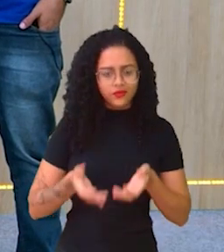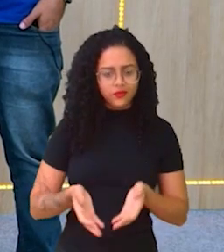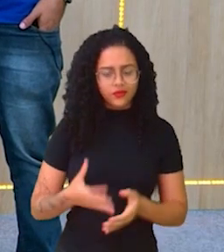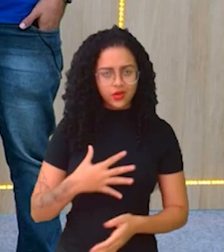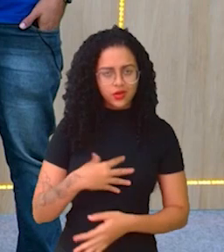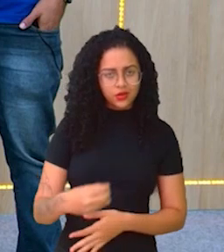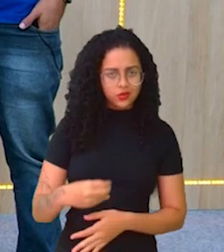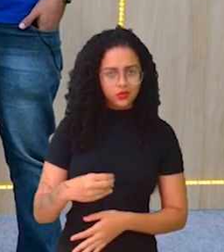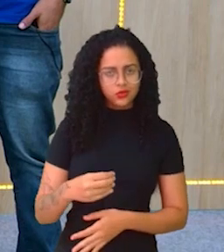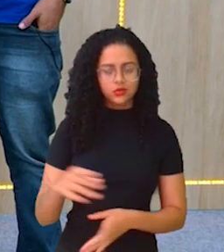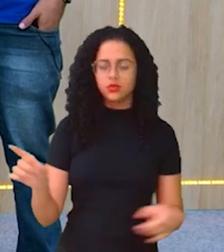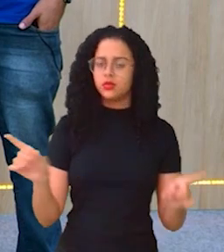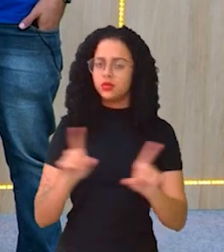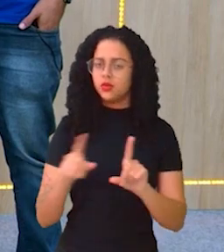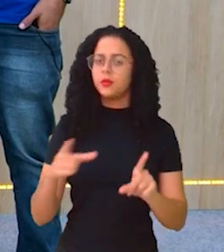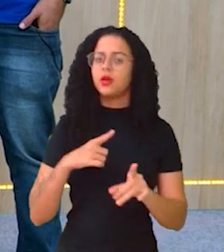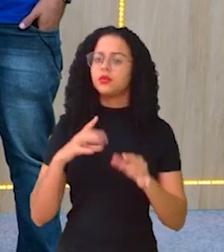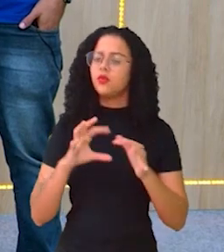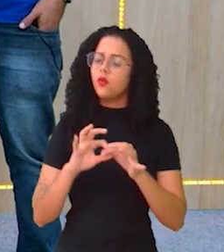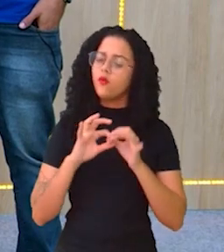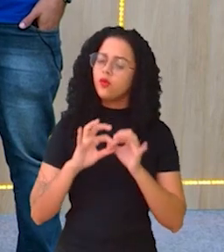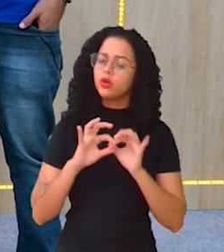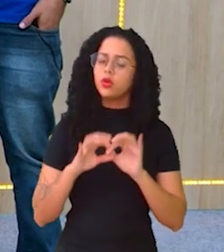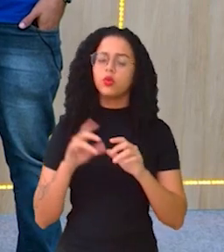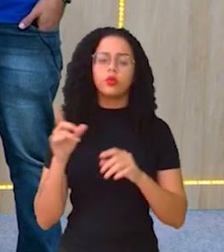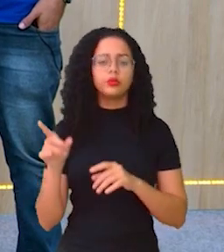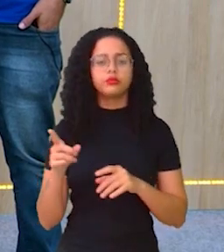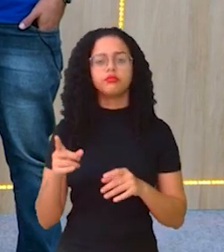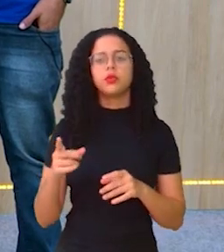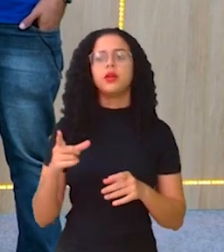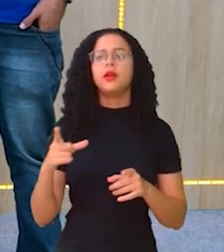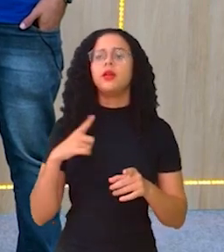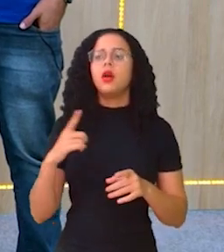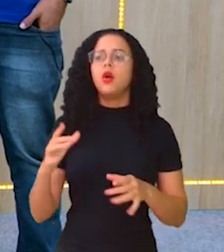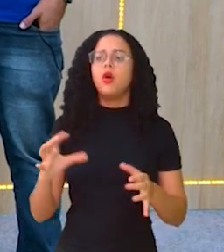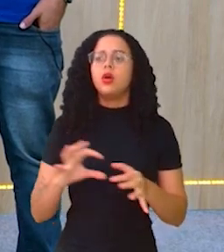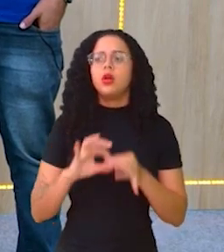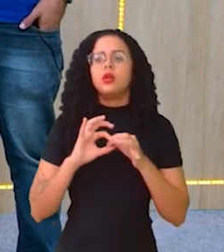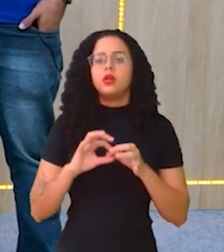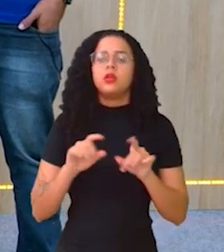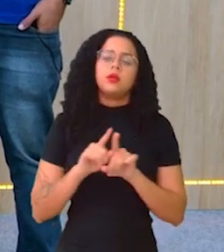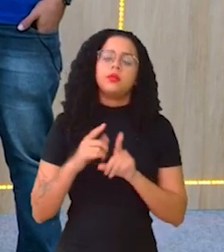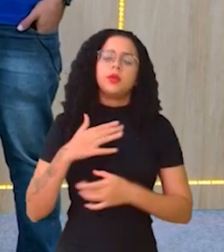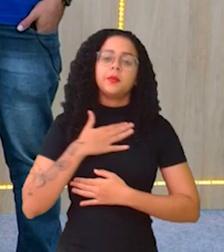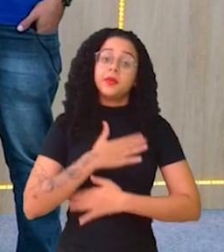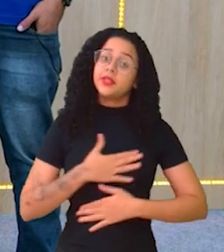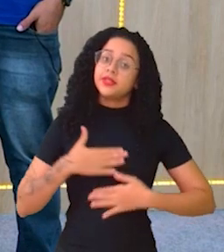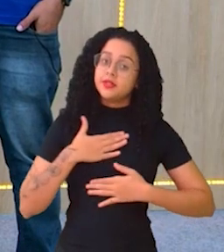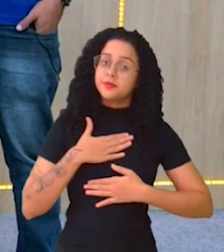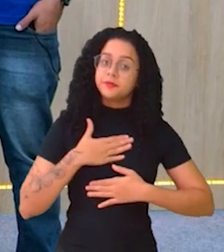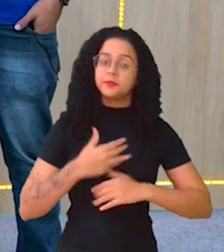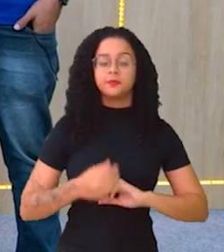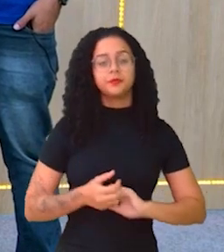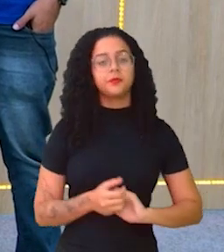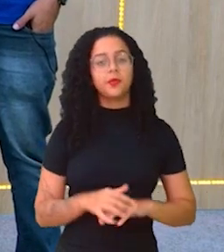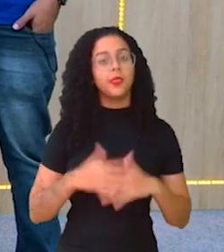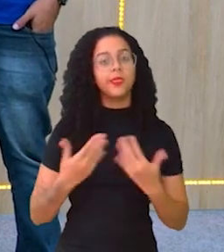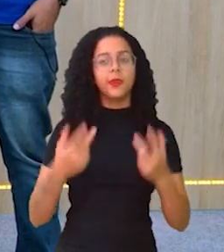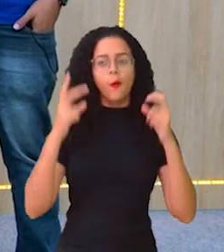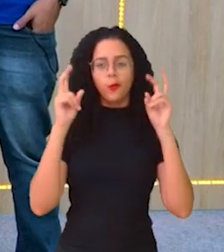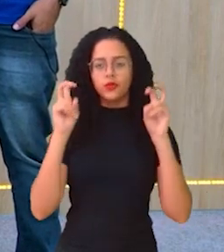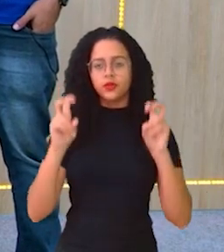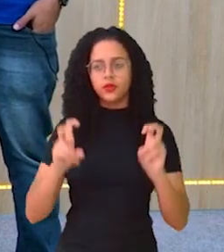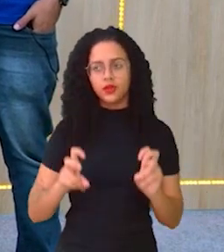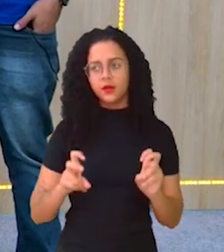mas também pra ter um vínculo com essa outra pessoa, pra poder ter essa conexão, pra ter prazer. Então, esses temas